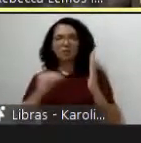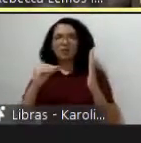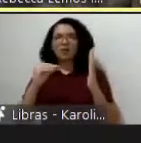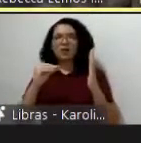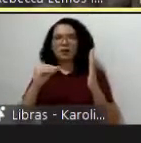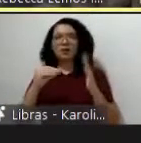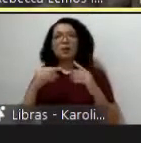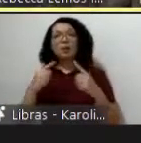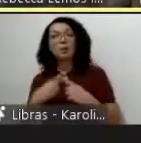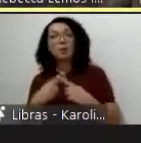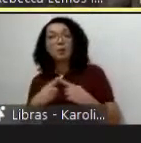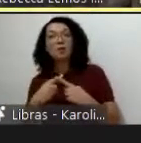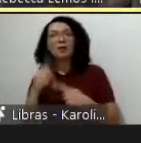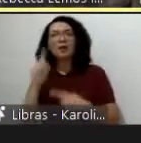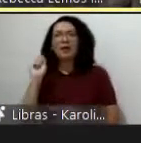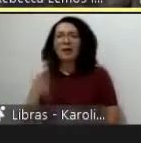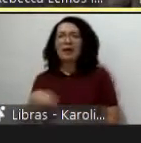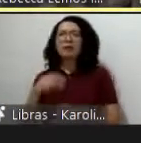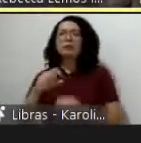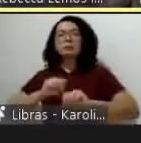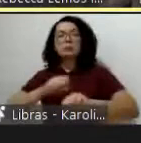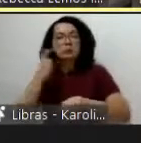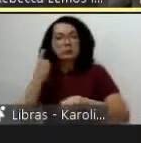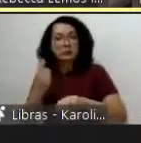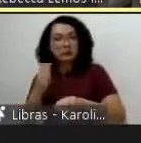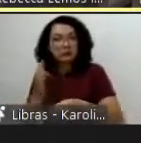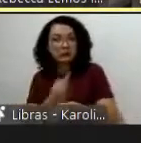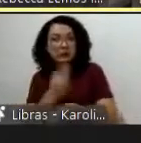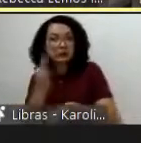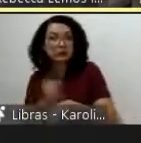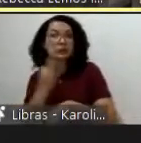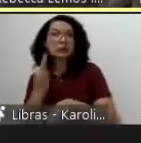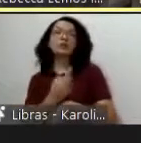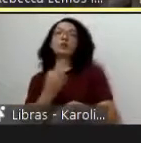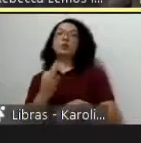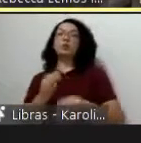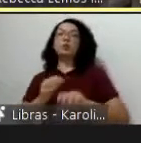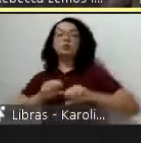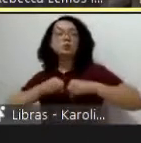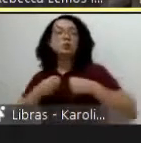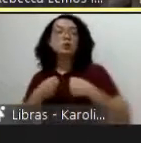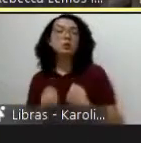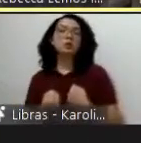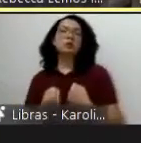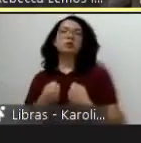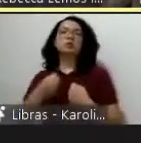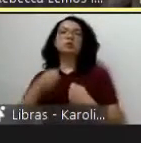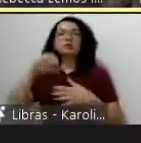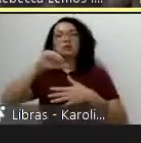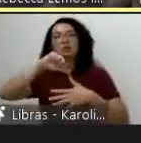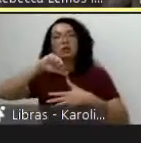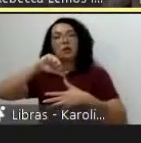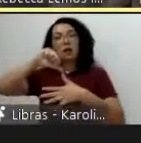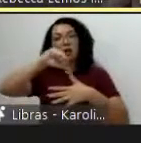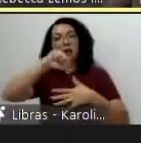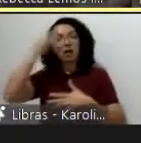desconstrução histórica do papel da academia latino-americana no resto do mundo